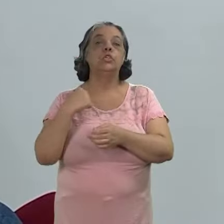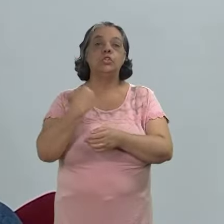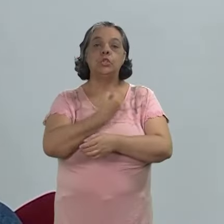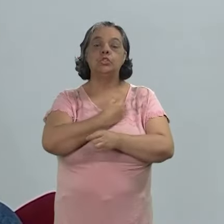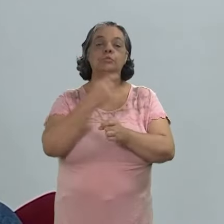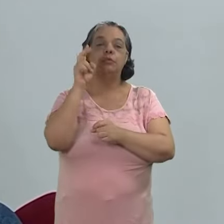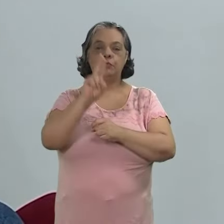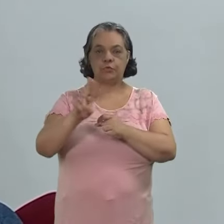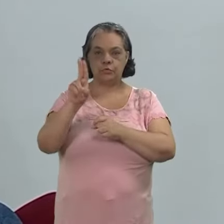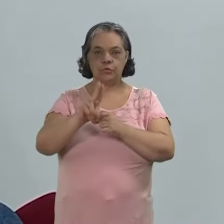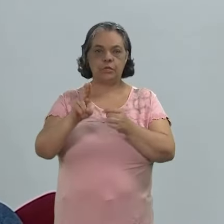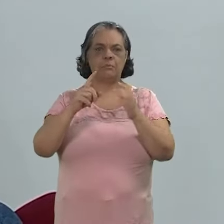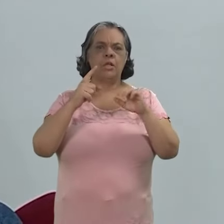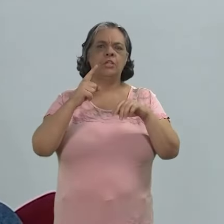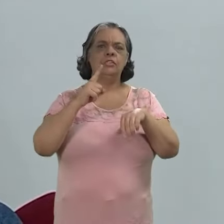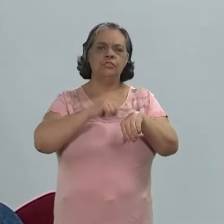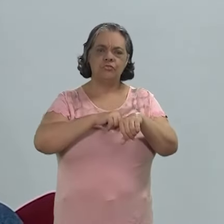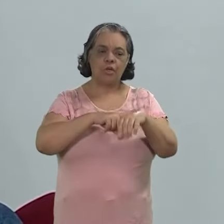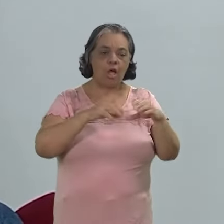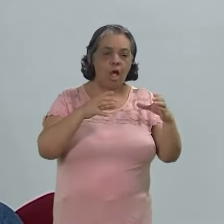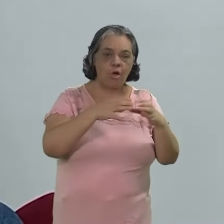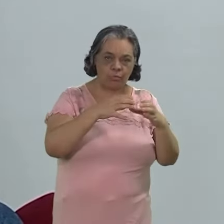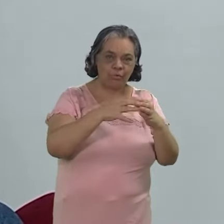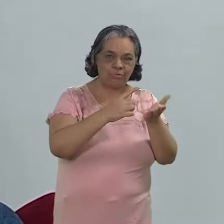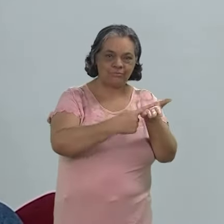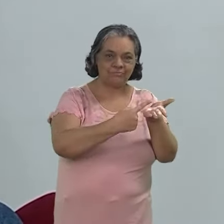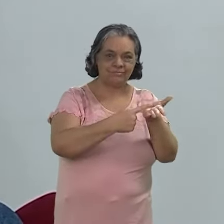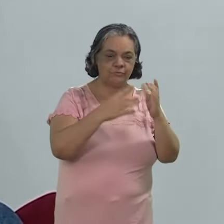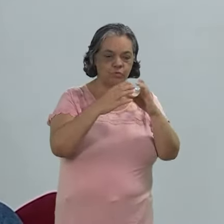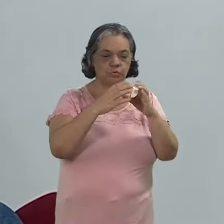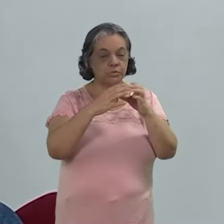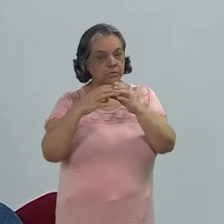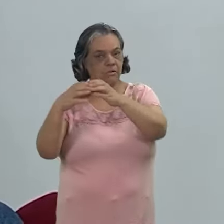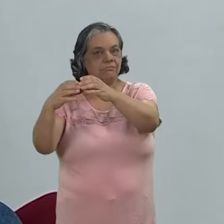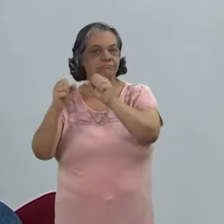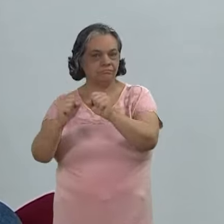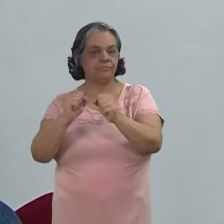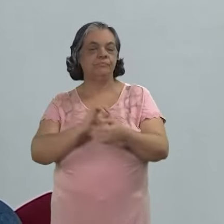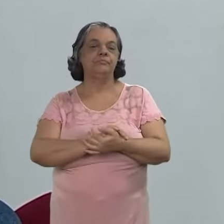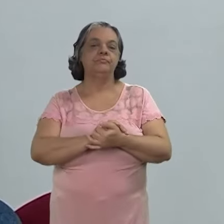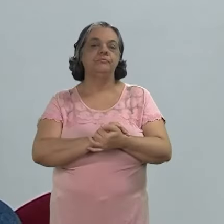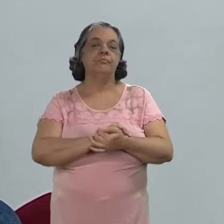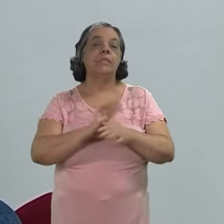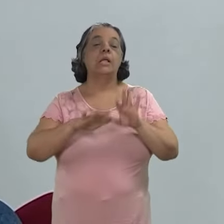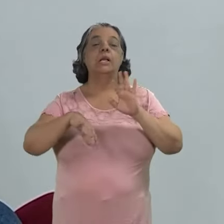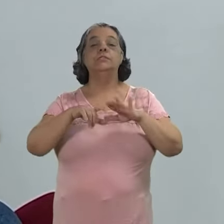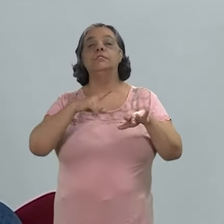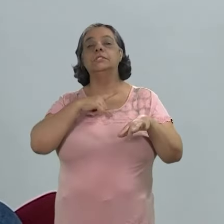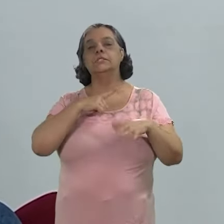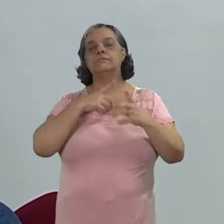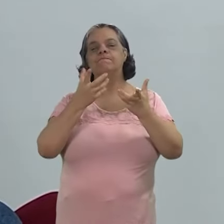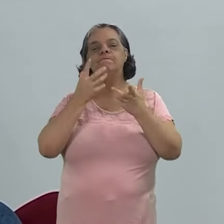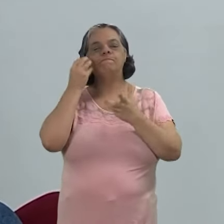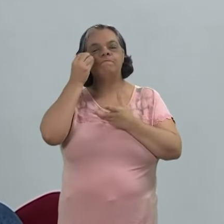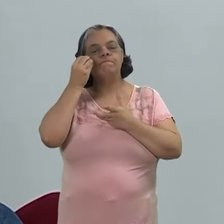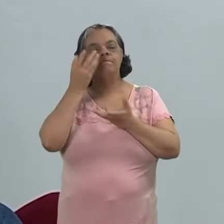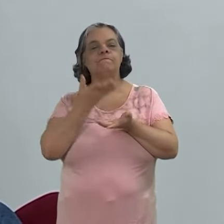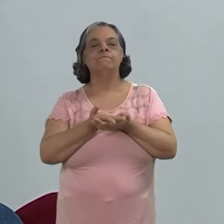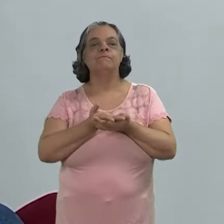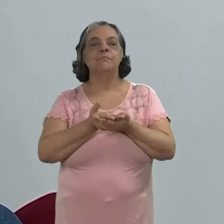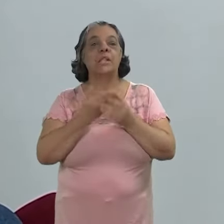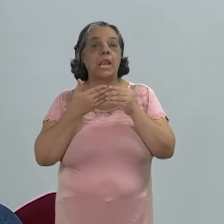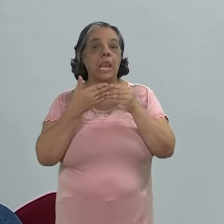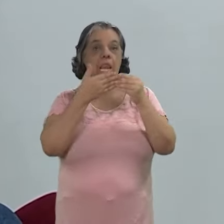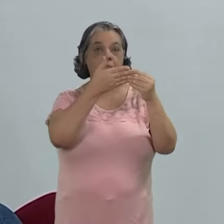a gente também funciona com agendamento para grupos e o que é mais e caso você tenha interesse